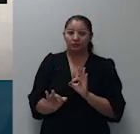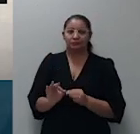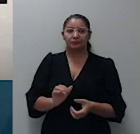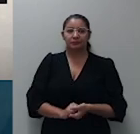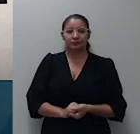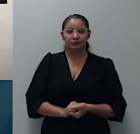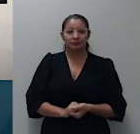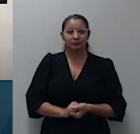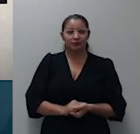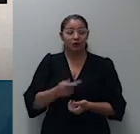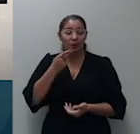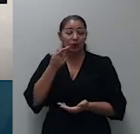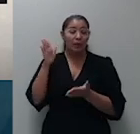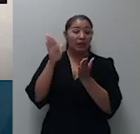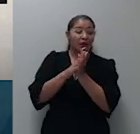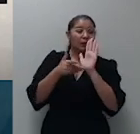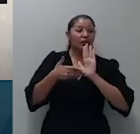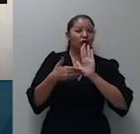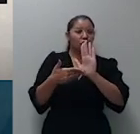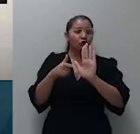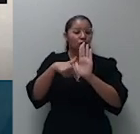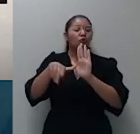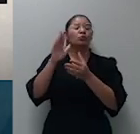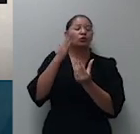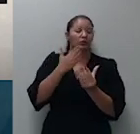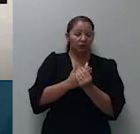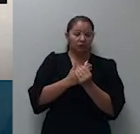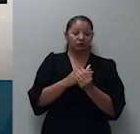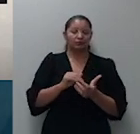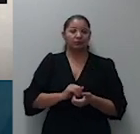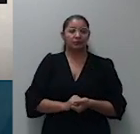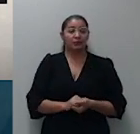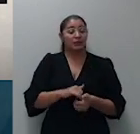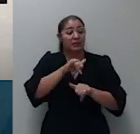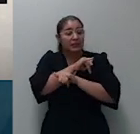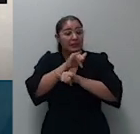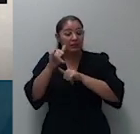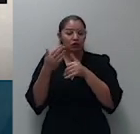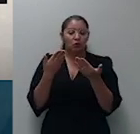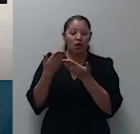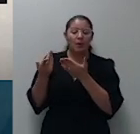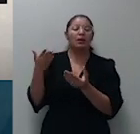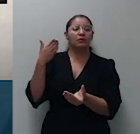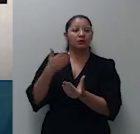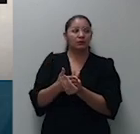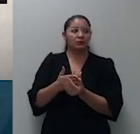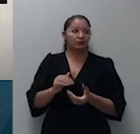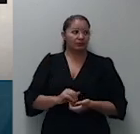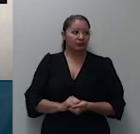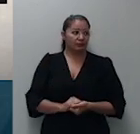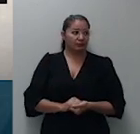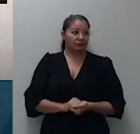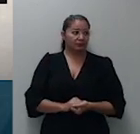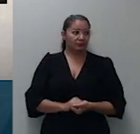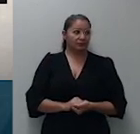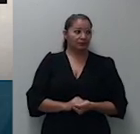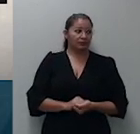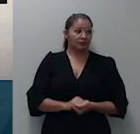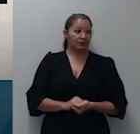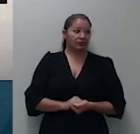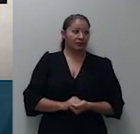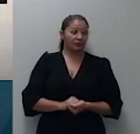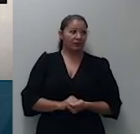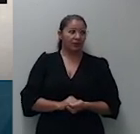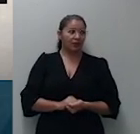probatórias contidos nos autos e cito precedentes ponto um um ponto um avaliar a quem compete a